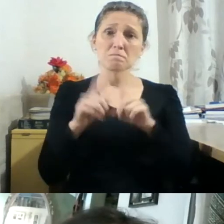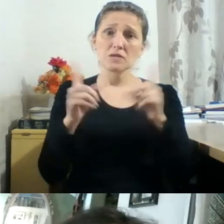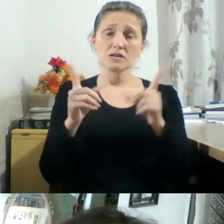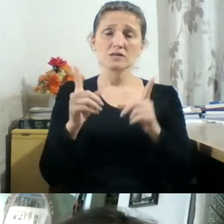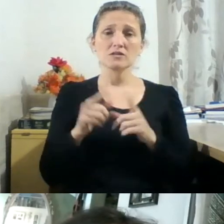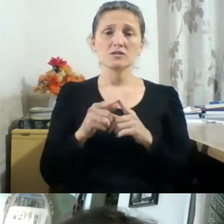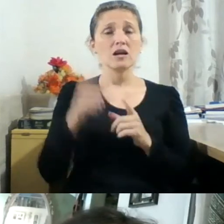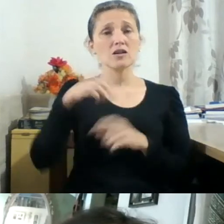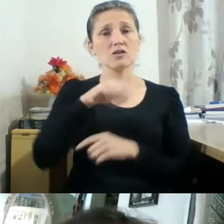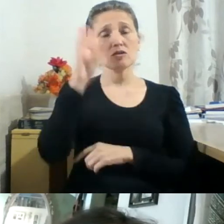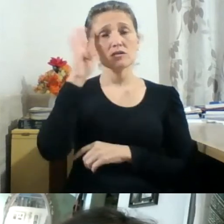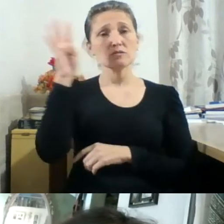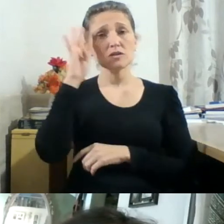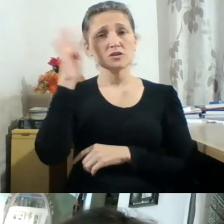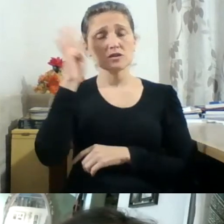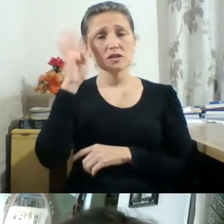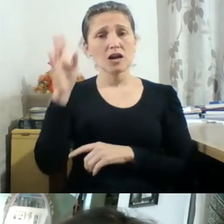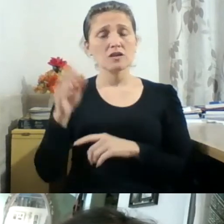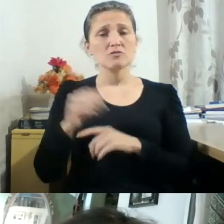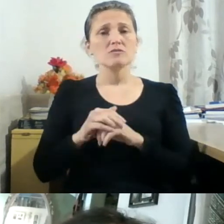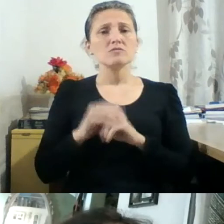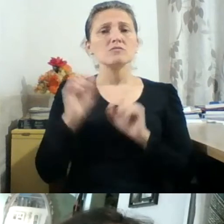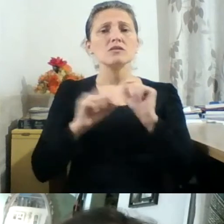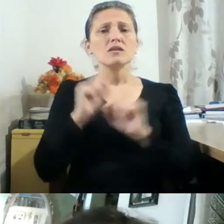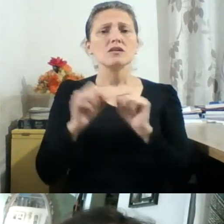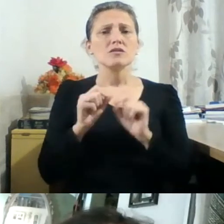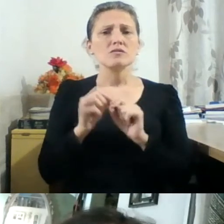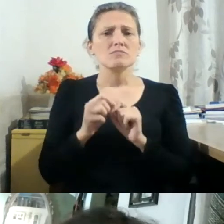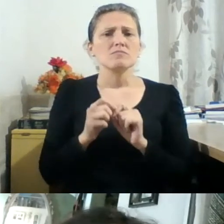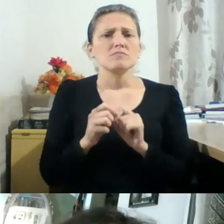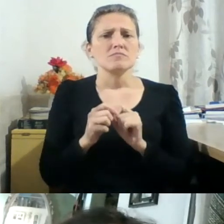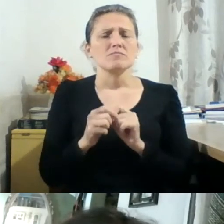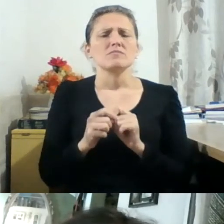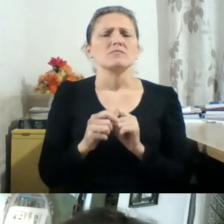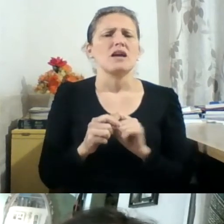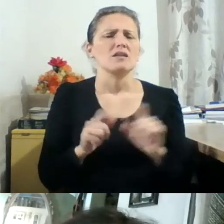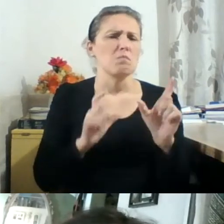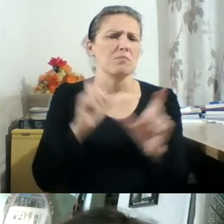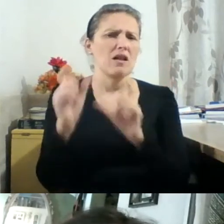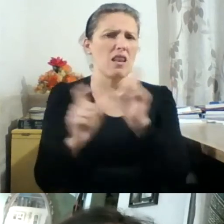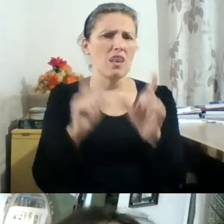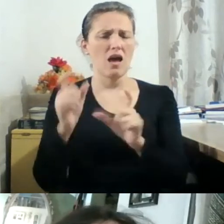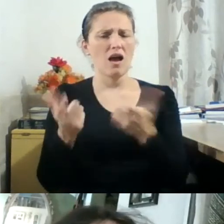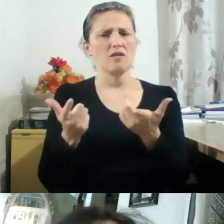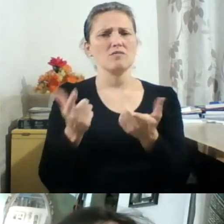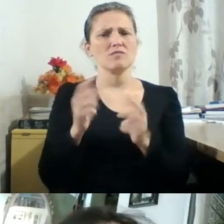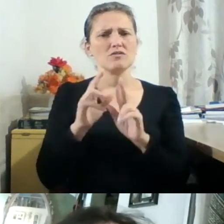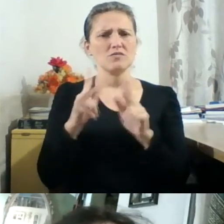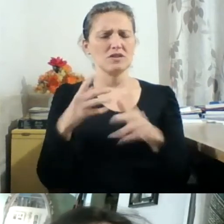imaginário, o imaginário também é real. Então, esse jogo de palavras, esse jogo de sensações,